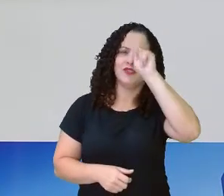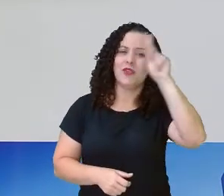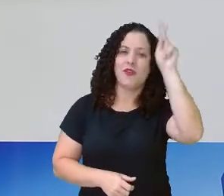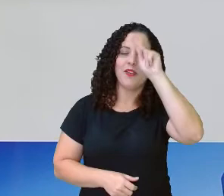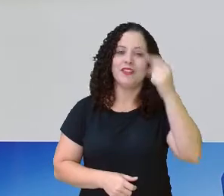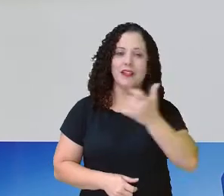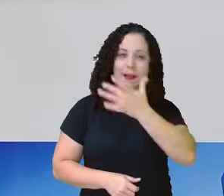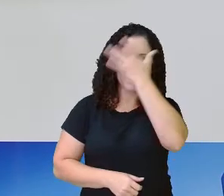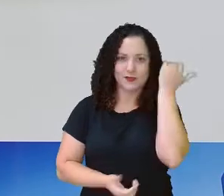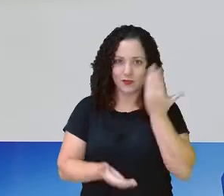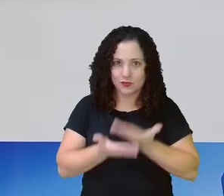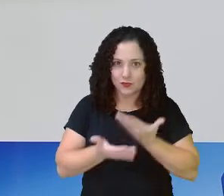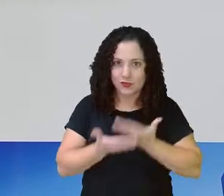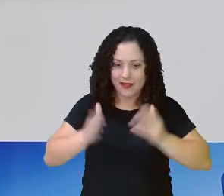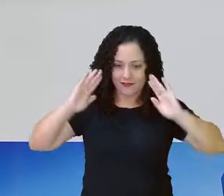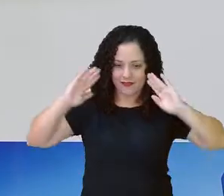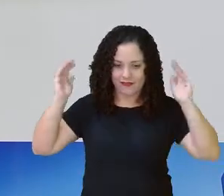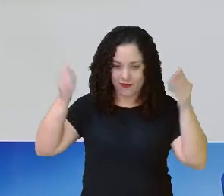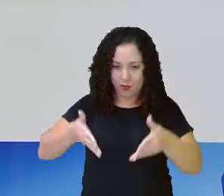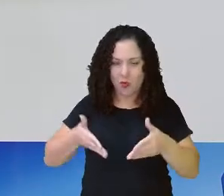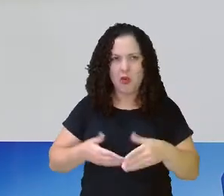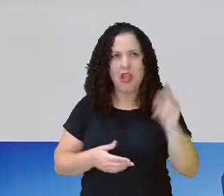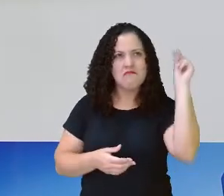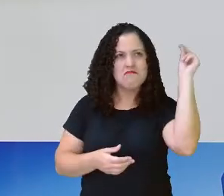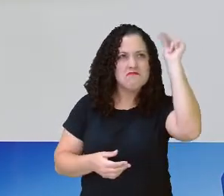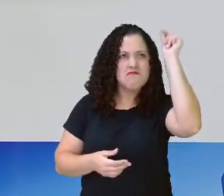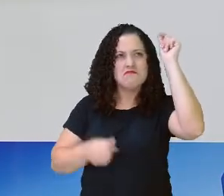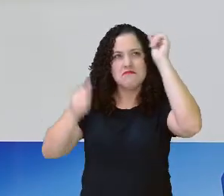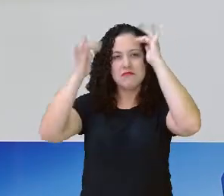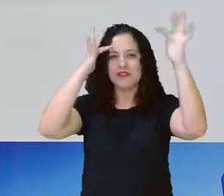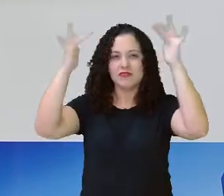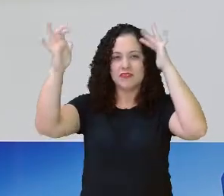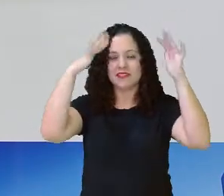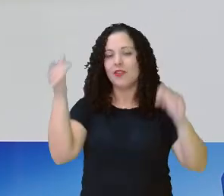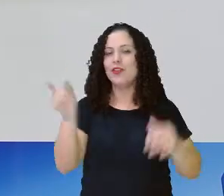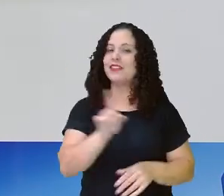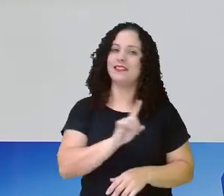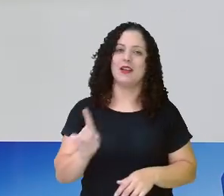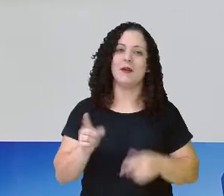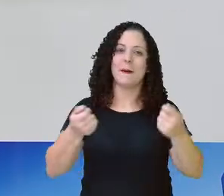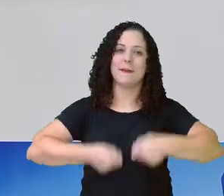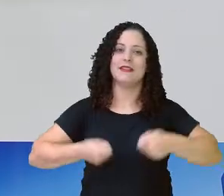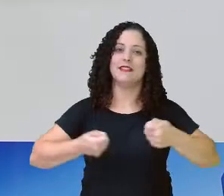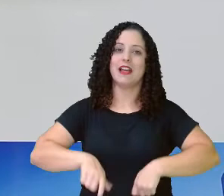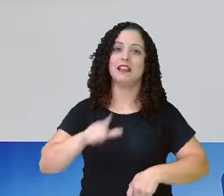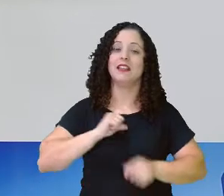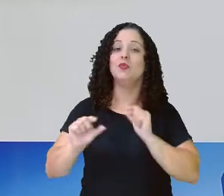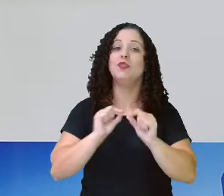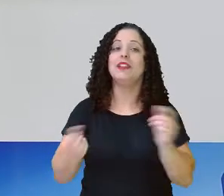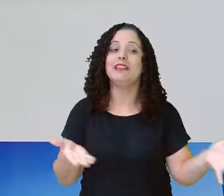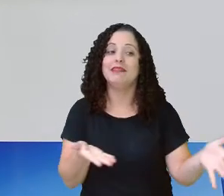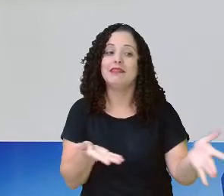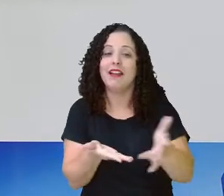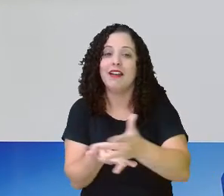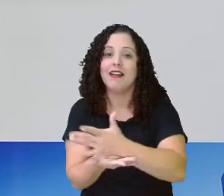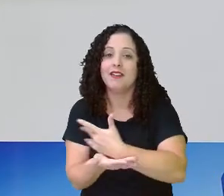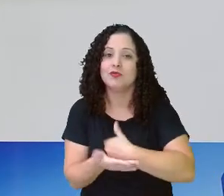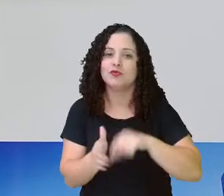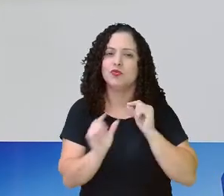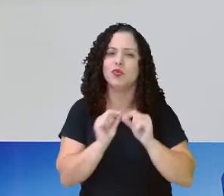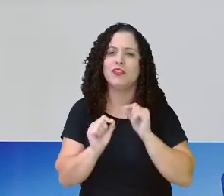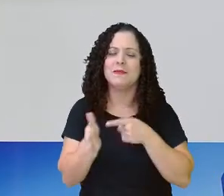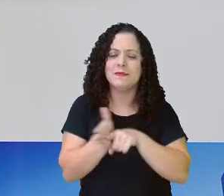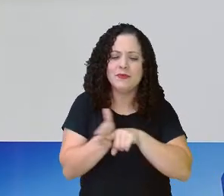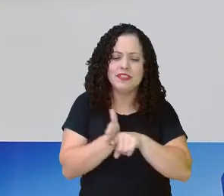se dedica a estudar história não tira assim do acaso, não tira da imaginação. É preciso ter fontes. Essa fonte diz como as